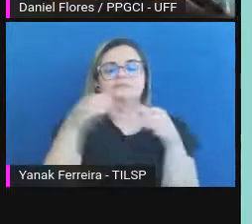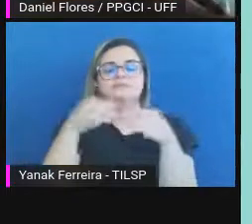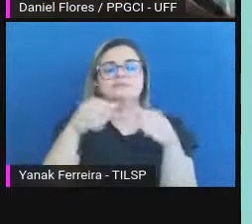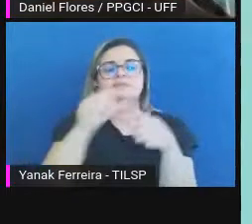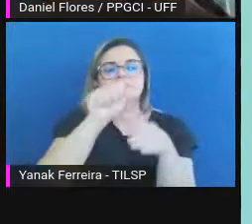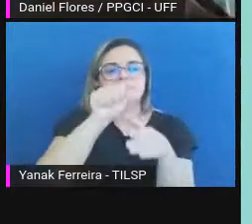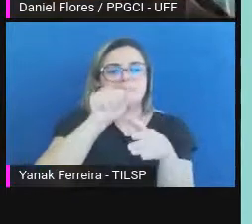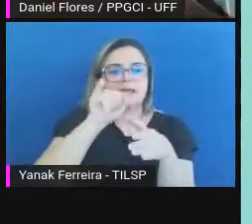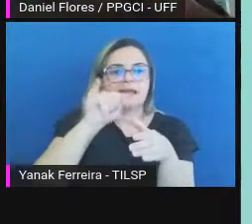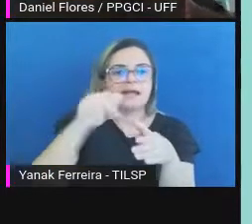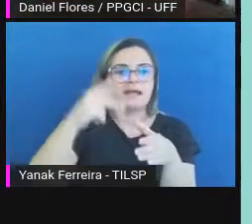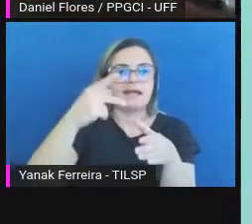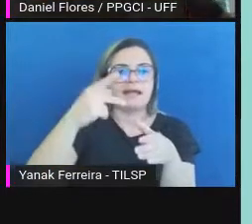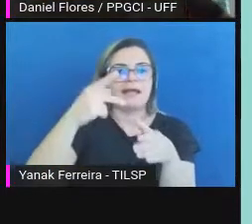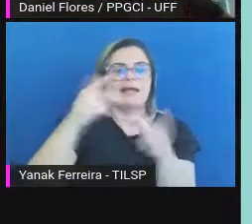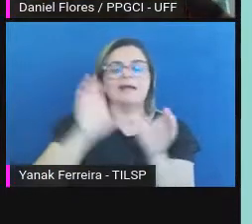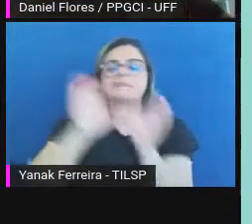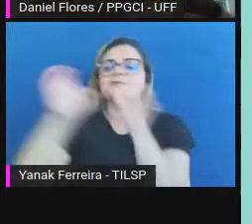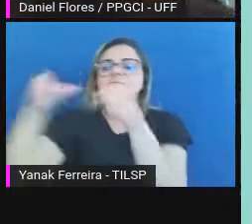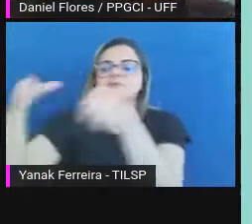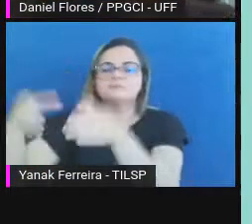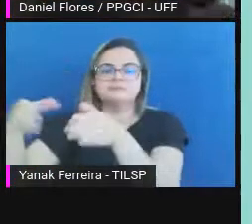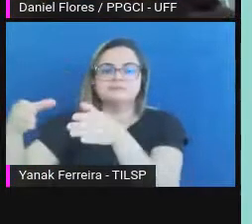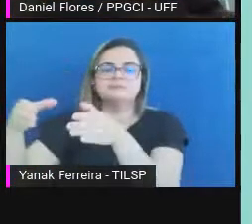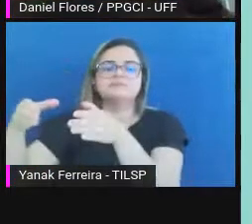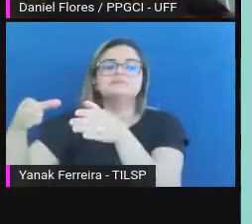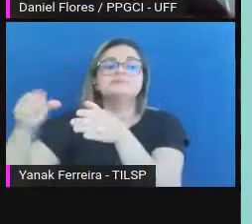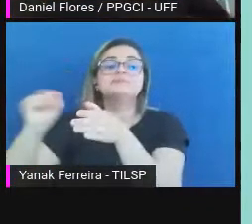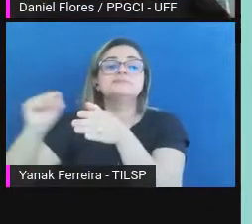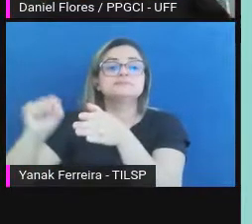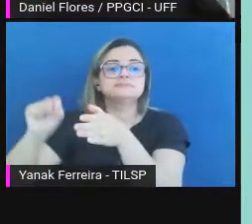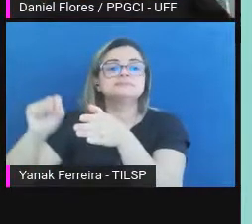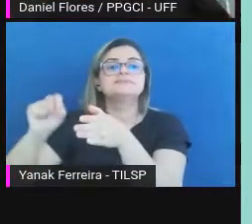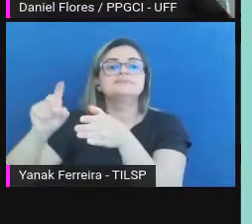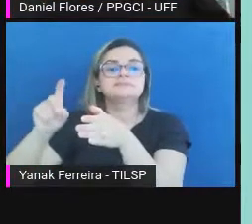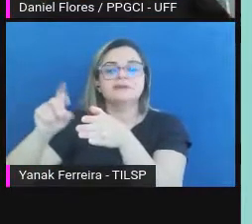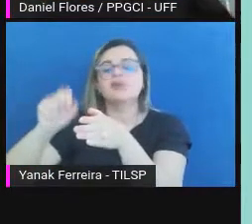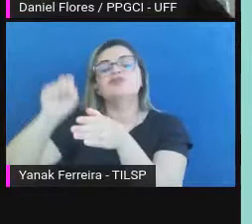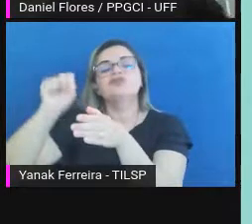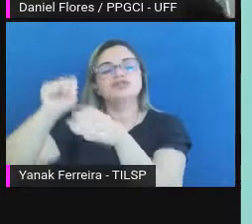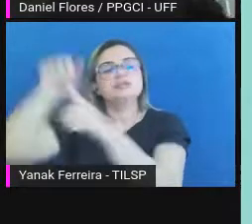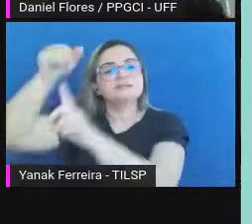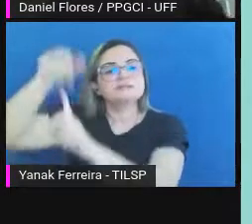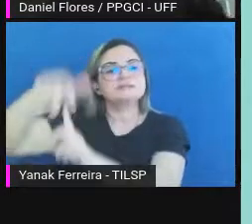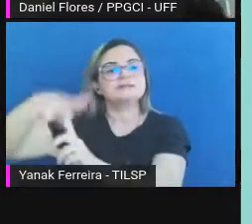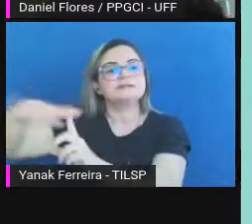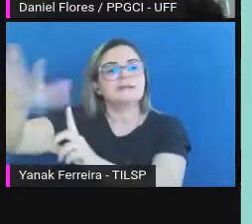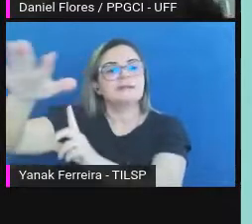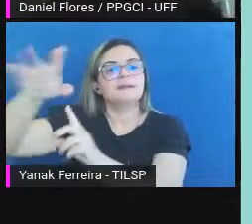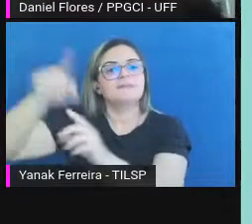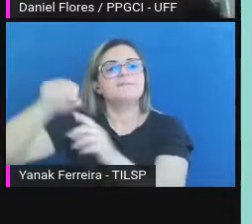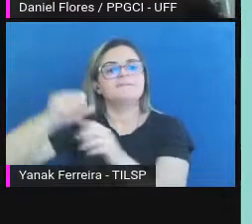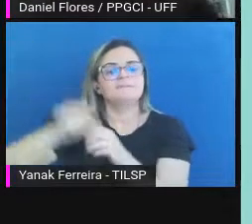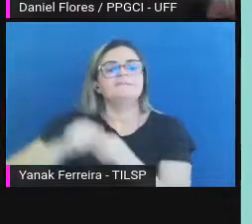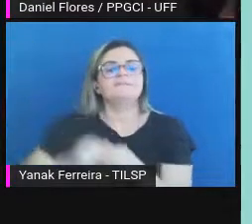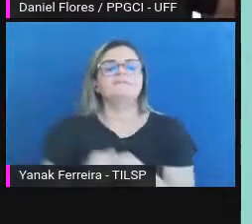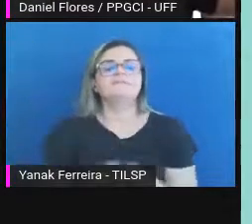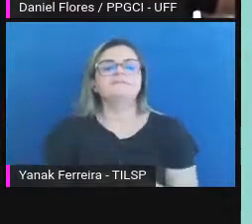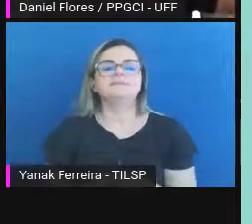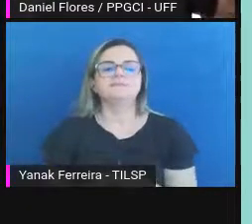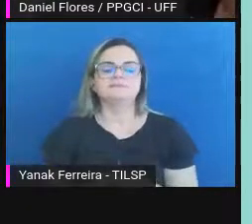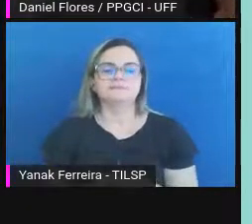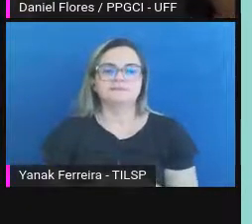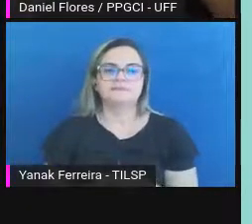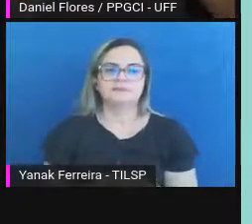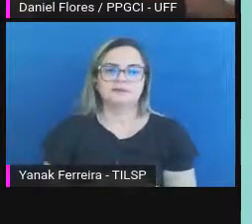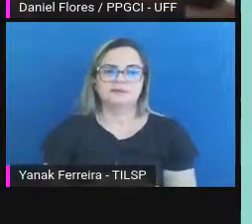arquivamento de preservação e o terceiro é o de disseminação e de acesso de transparência ativa, então